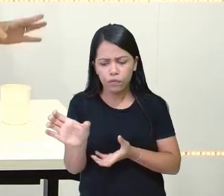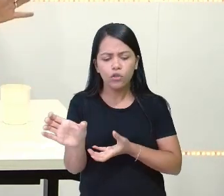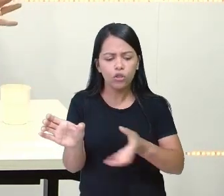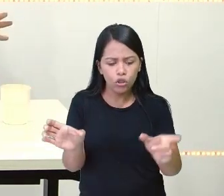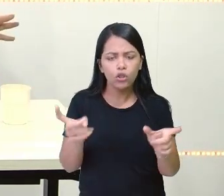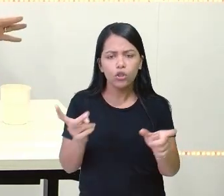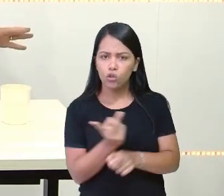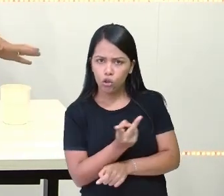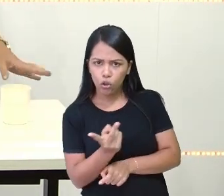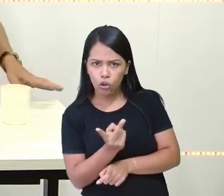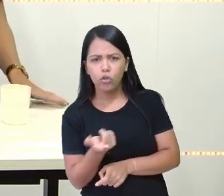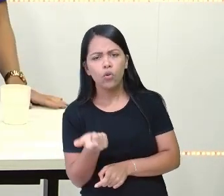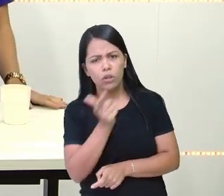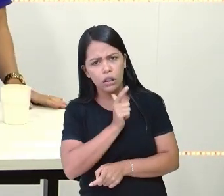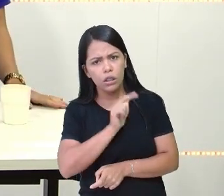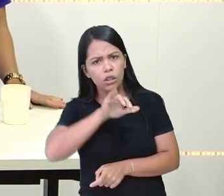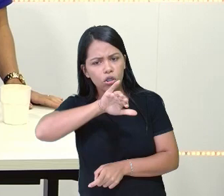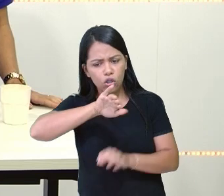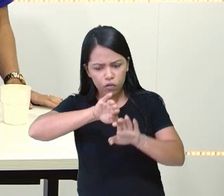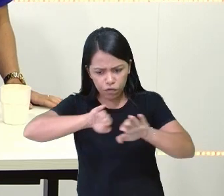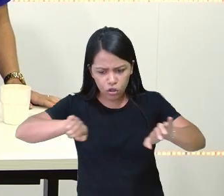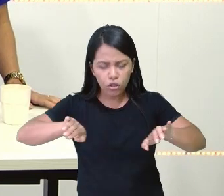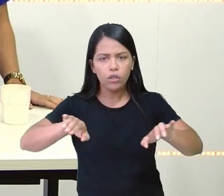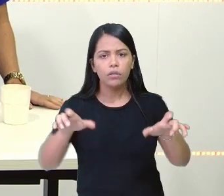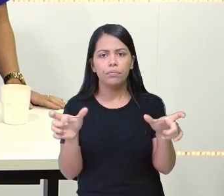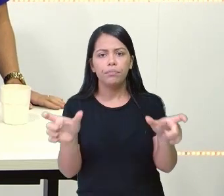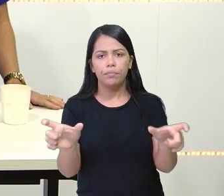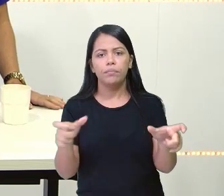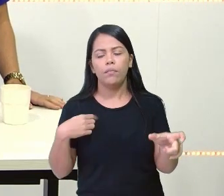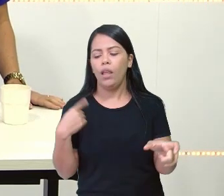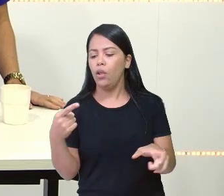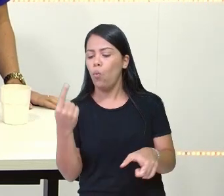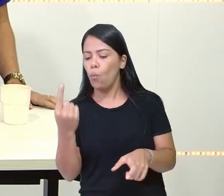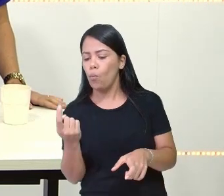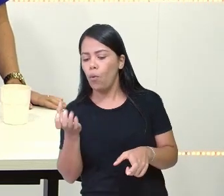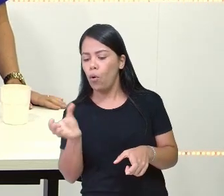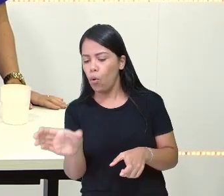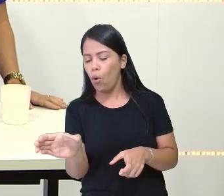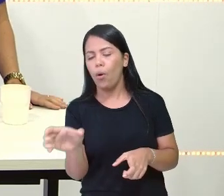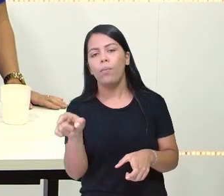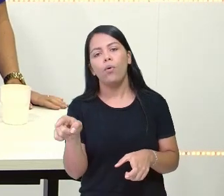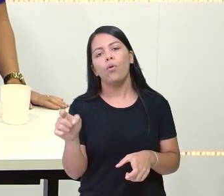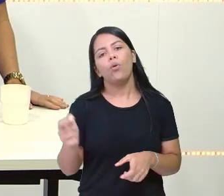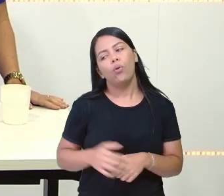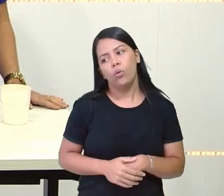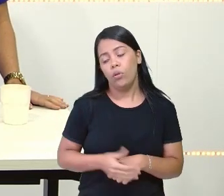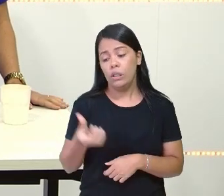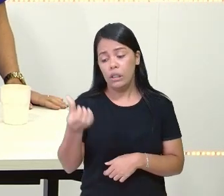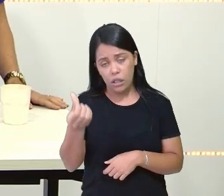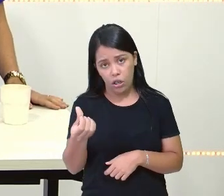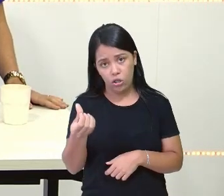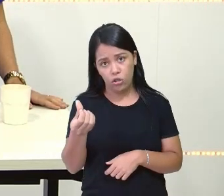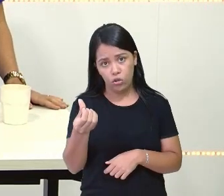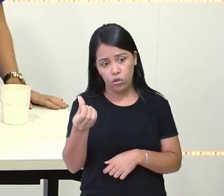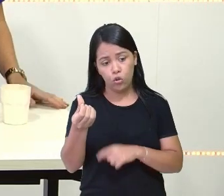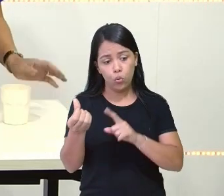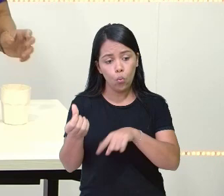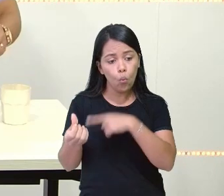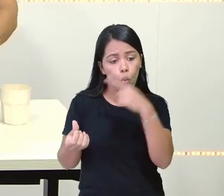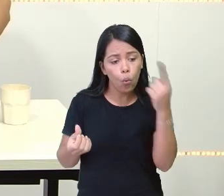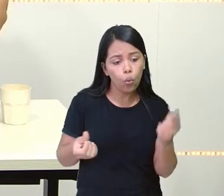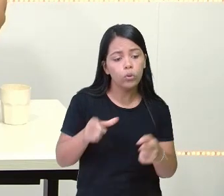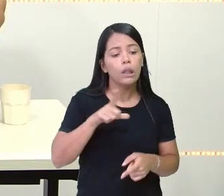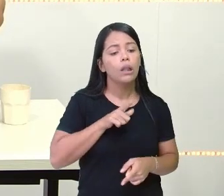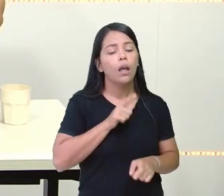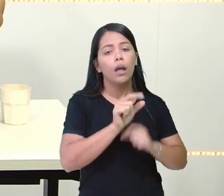Eu consegui repartir em um copo, eu coloquei, ó, seis lápis. No outro copo